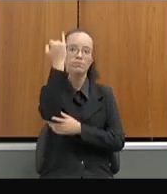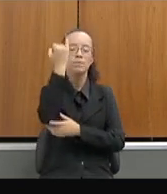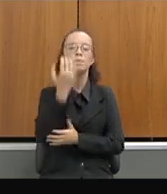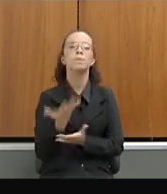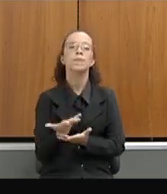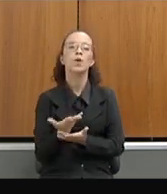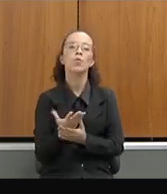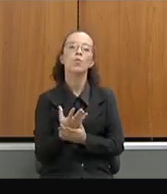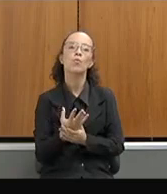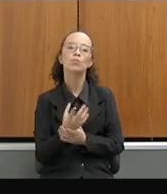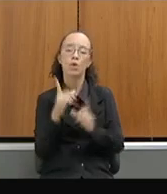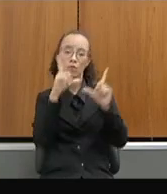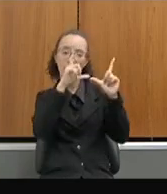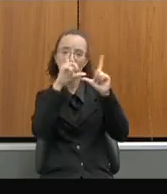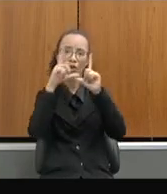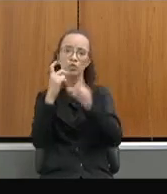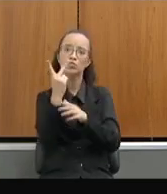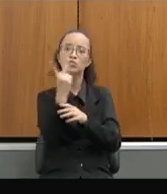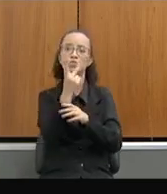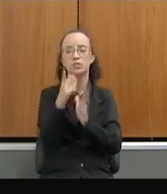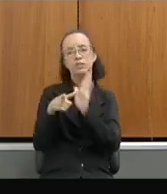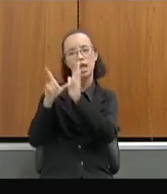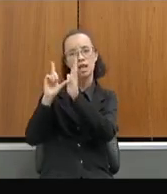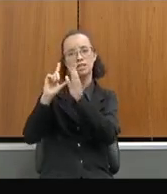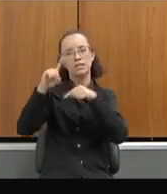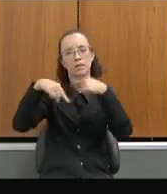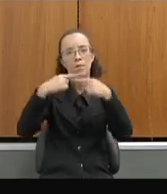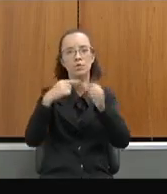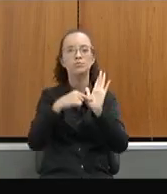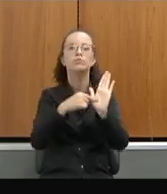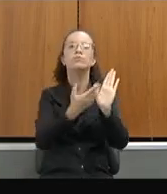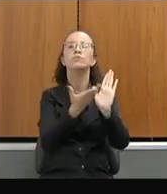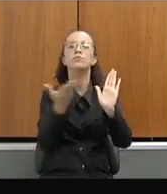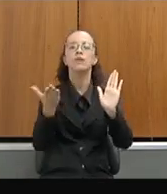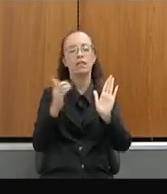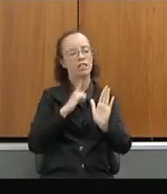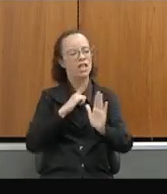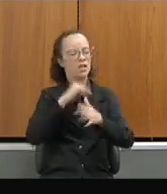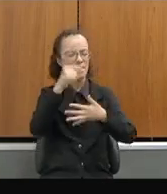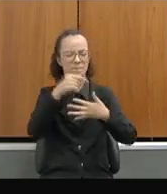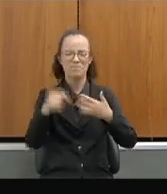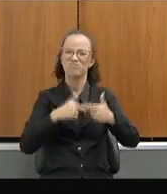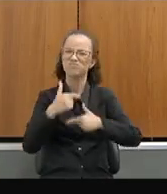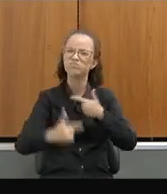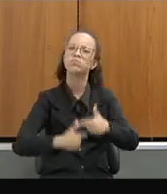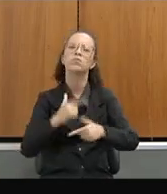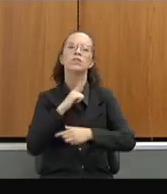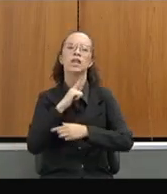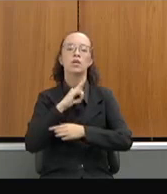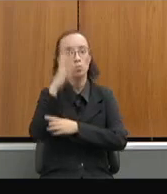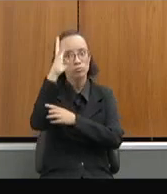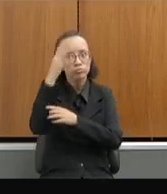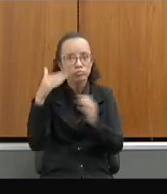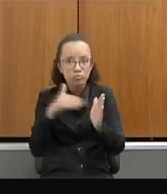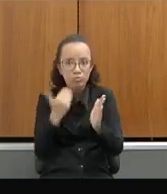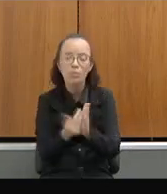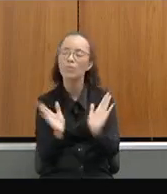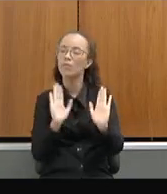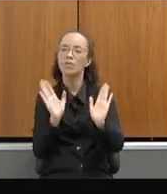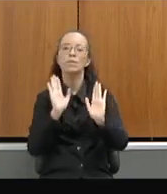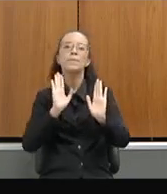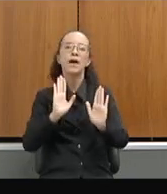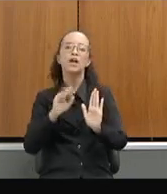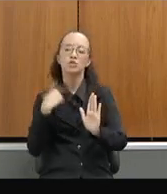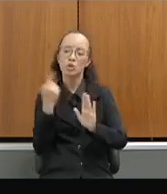ali duas fotos de antes e depois que estamos mudando. Temos muito o que fazer ainda. Não ainda solucionamos tudo. Nós já demos o primeiro passo